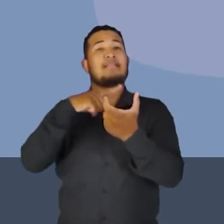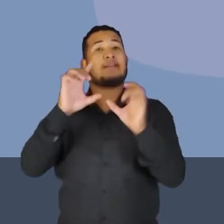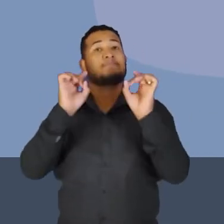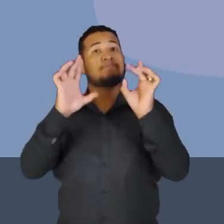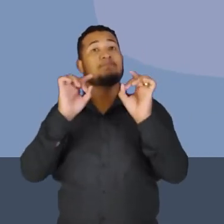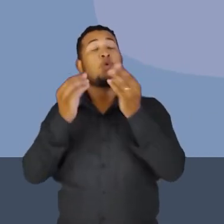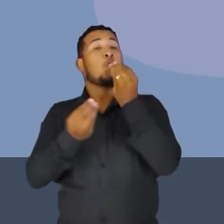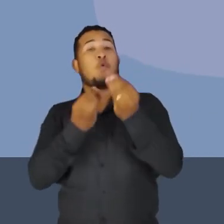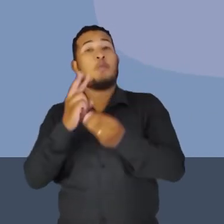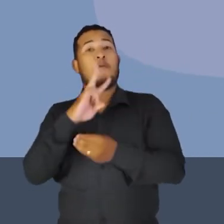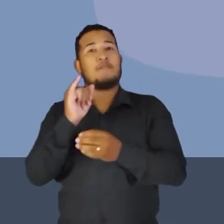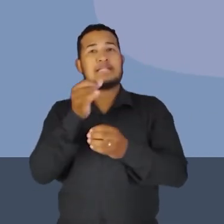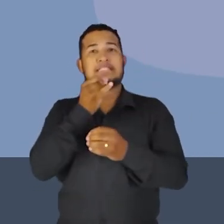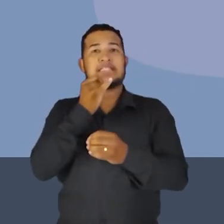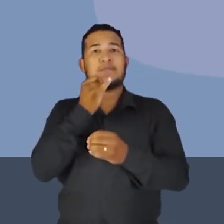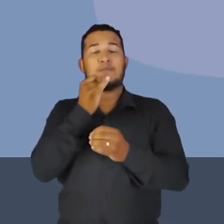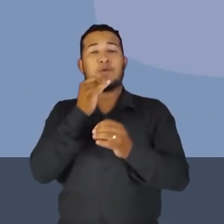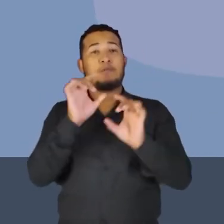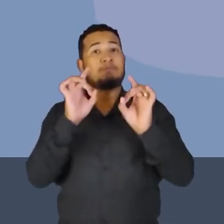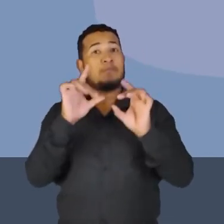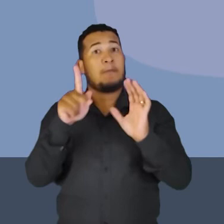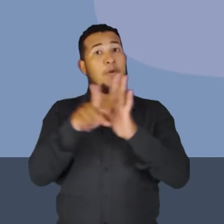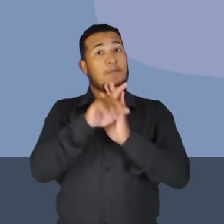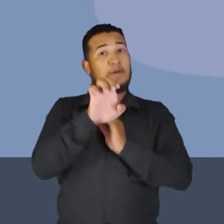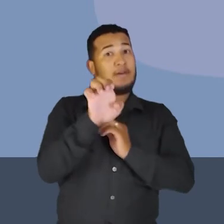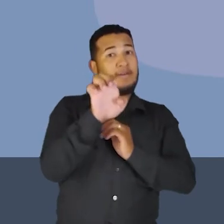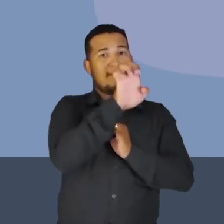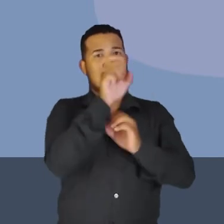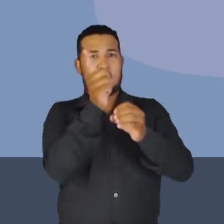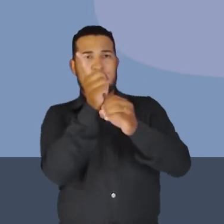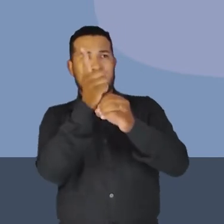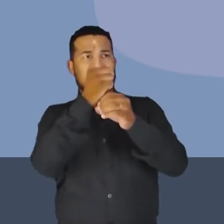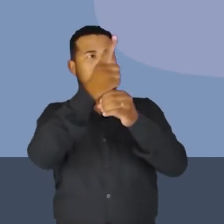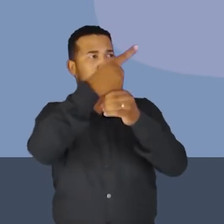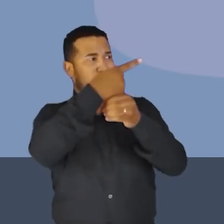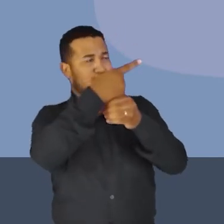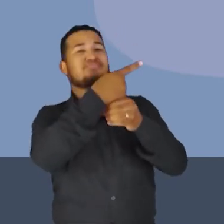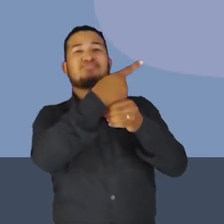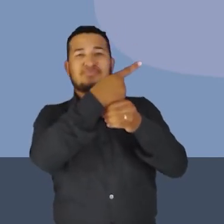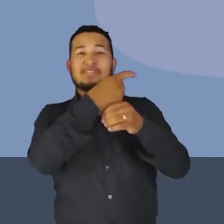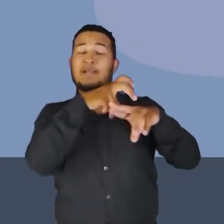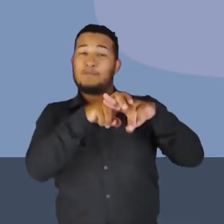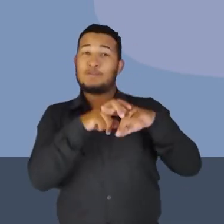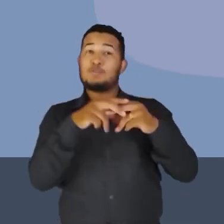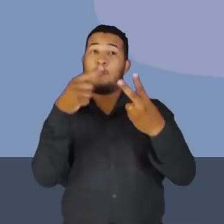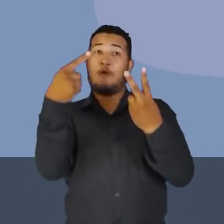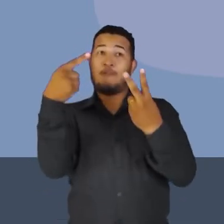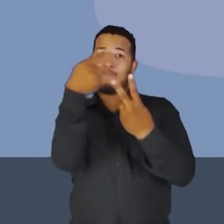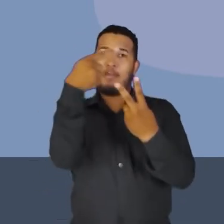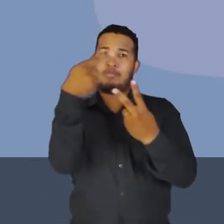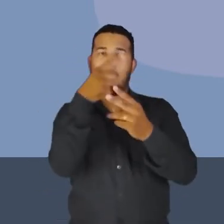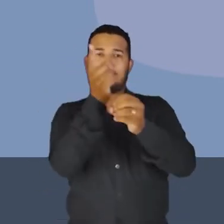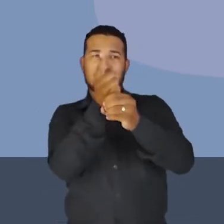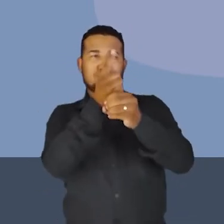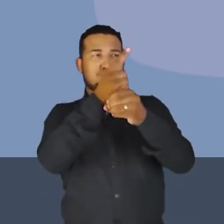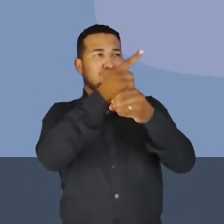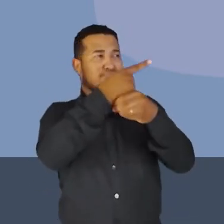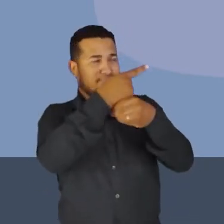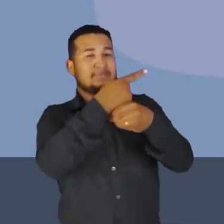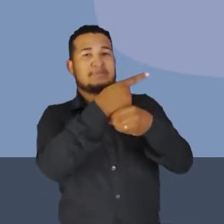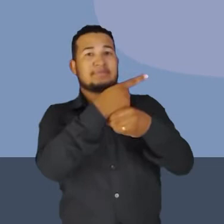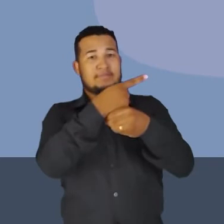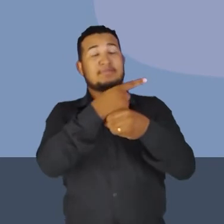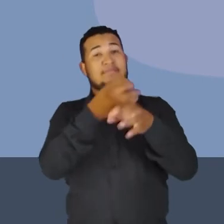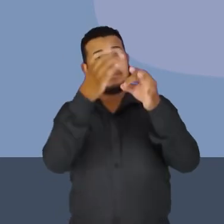apontariam para a sua esquerda. Então, o nosso vetor magnético ali estaria com a direção